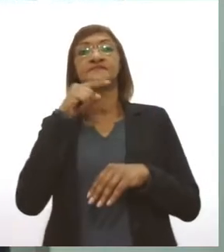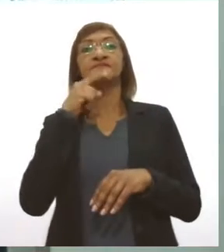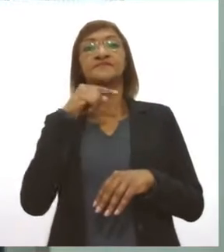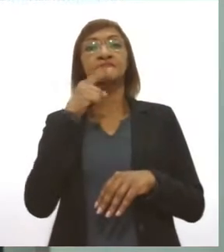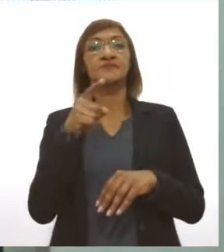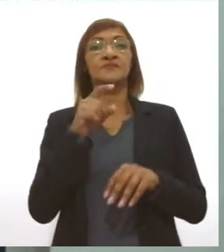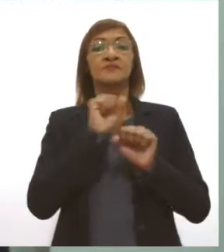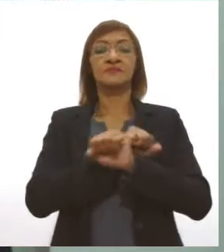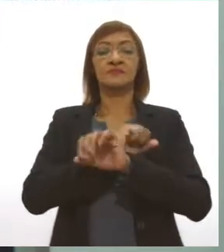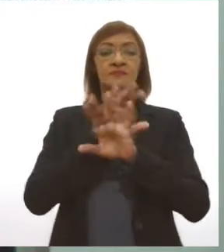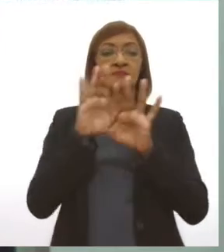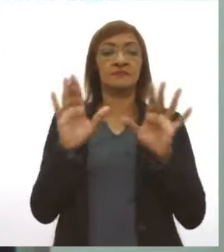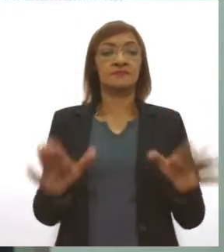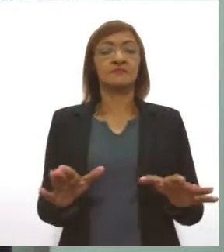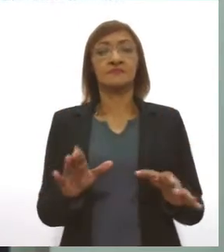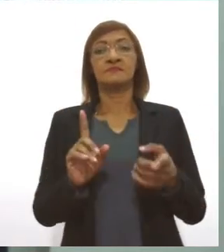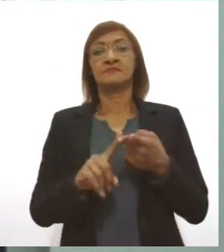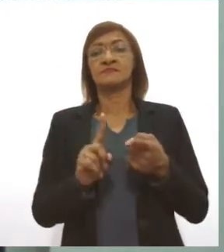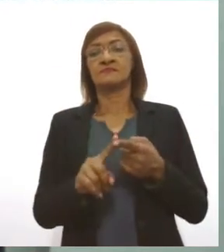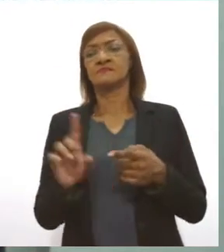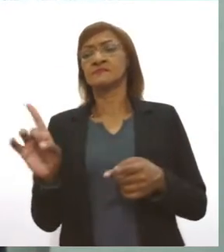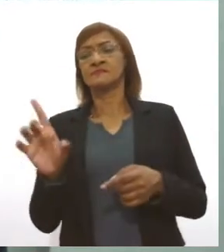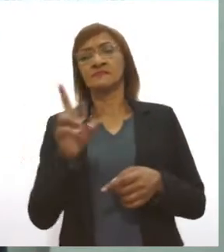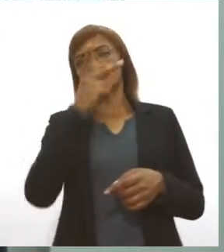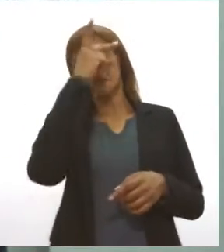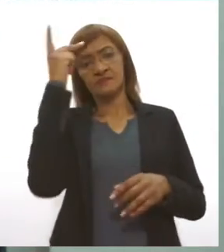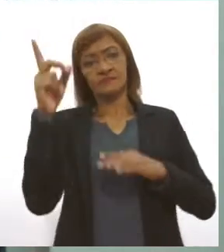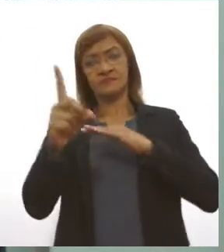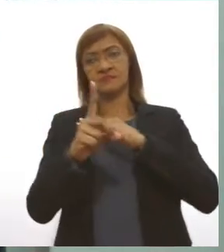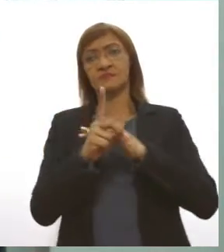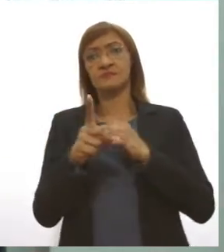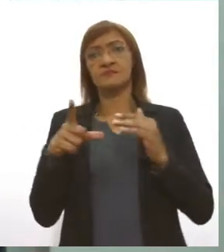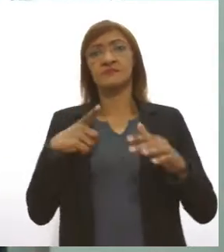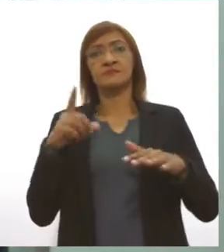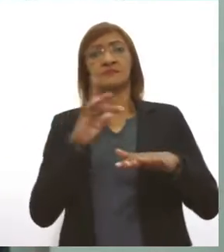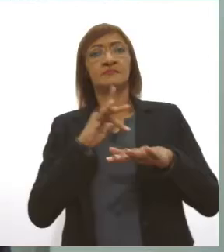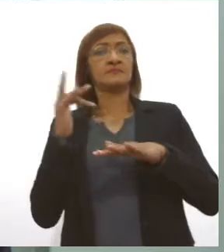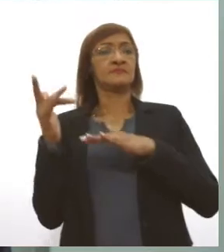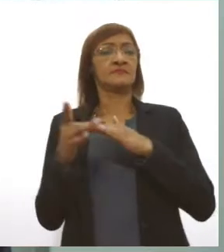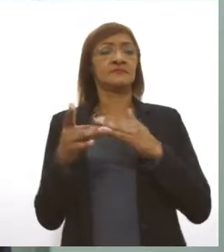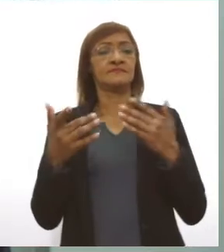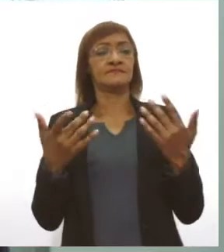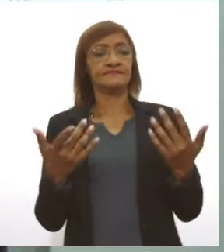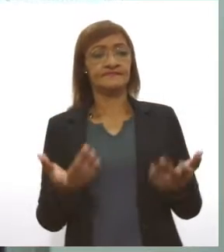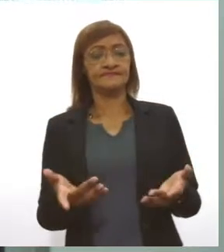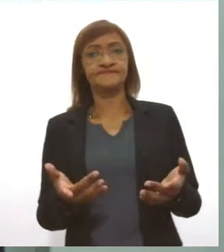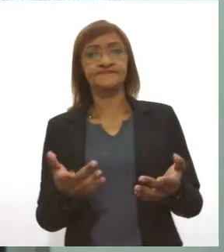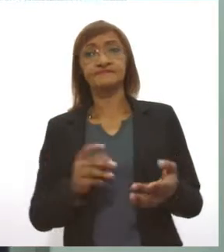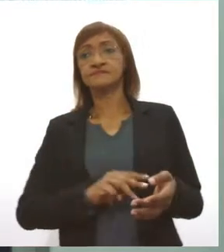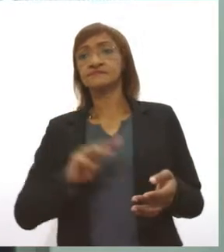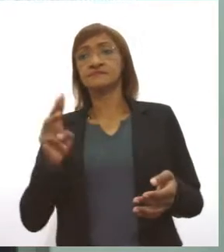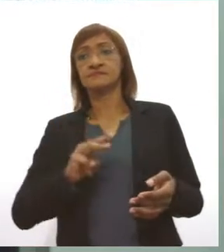registrar as reclamações dos consumidores através dos nossos diversos canais de atendimento. Temos o nosso SAC,